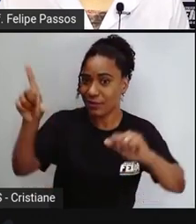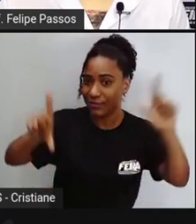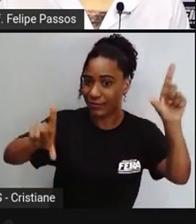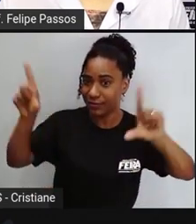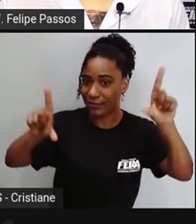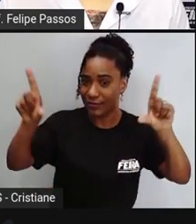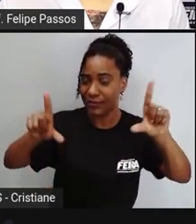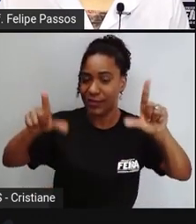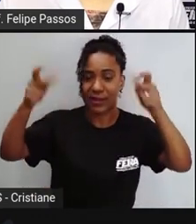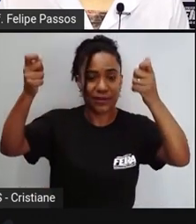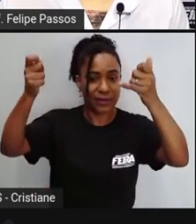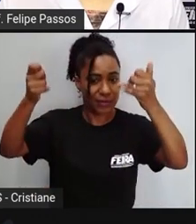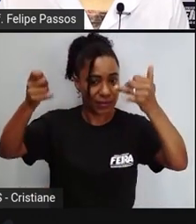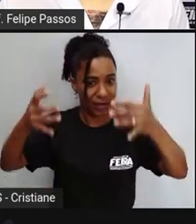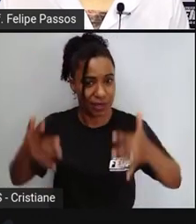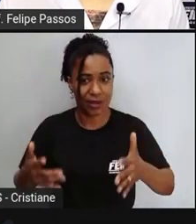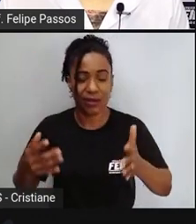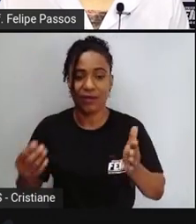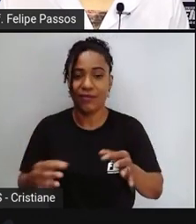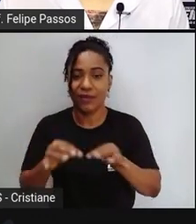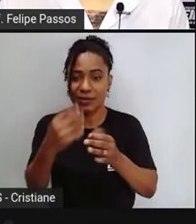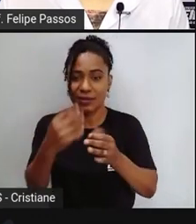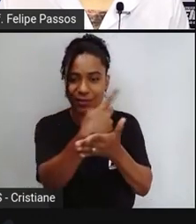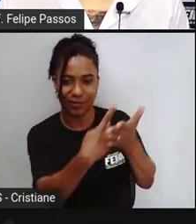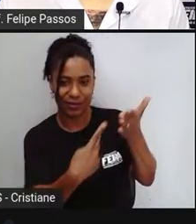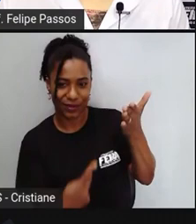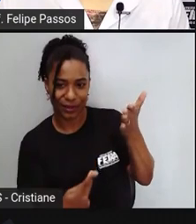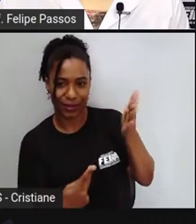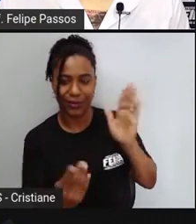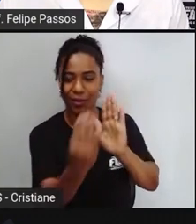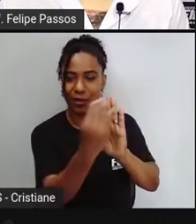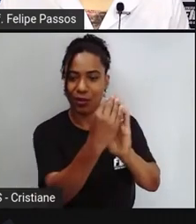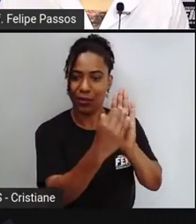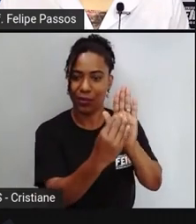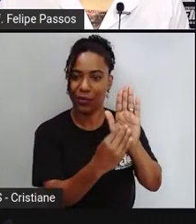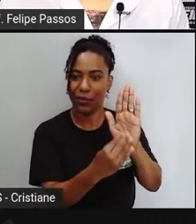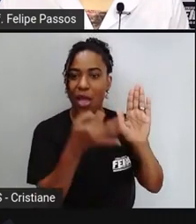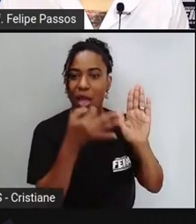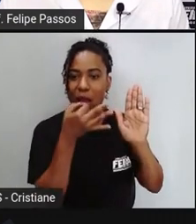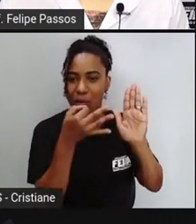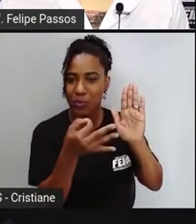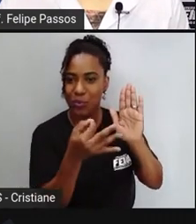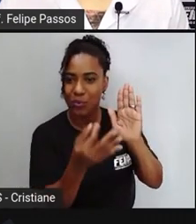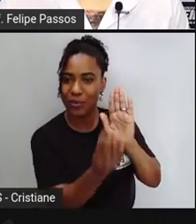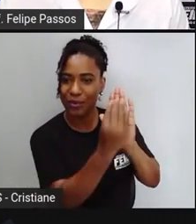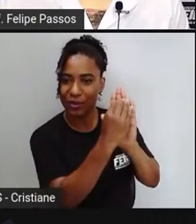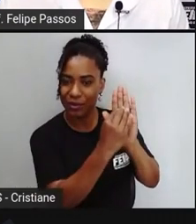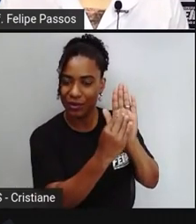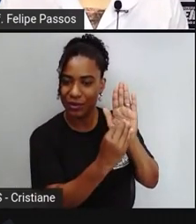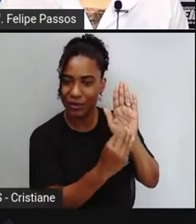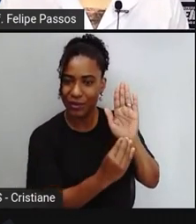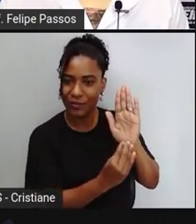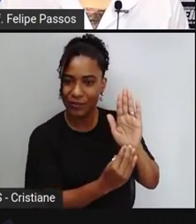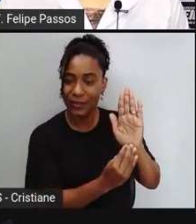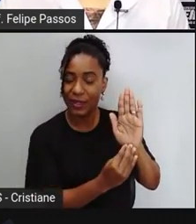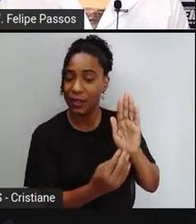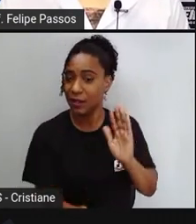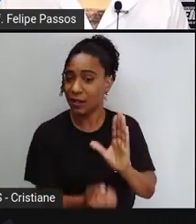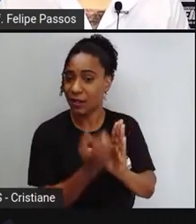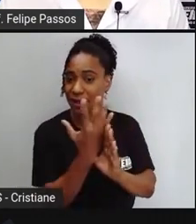fazerem a proposição a sugestão de criação de apas